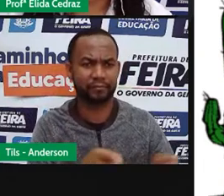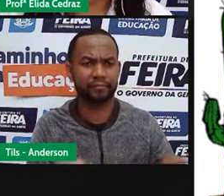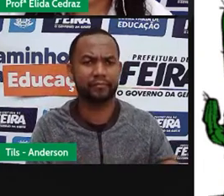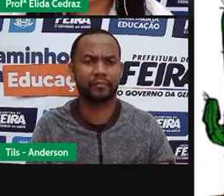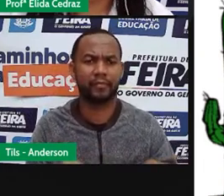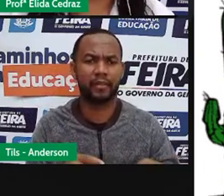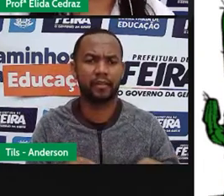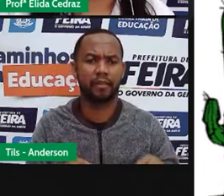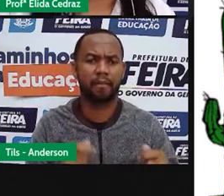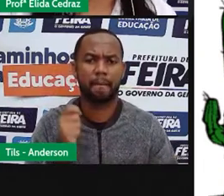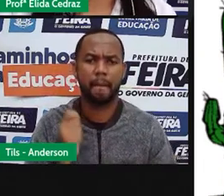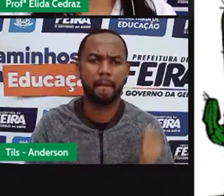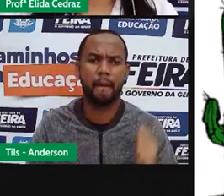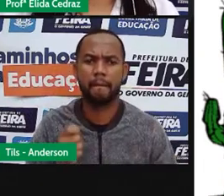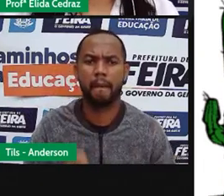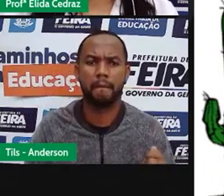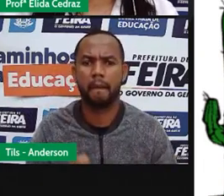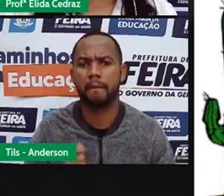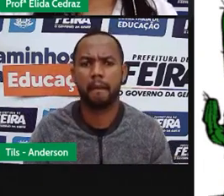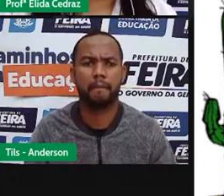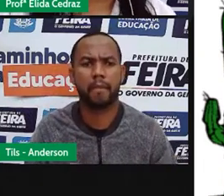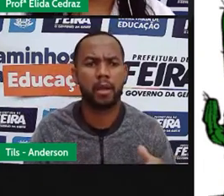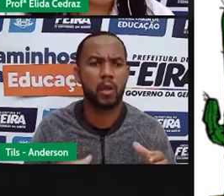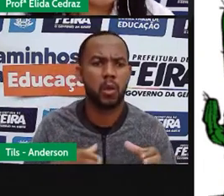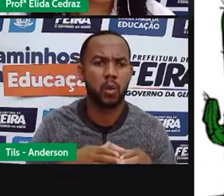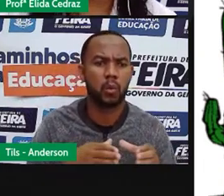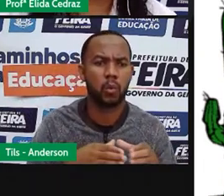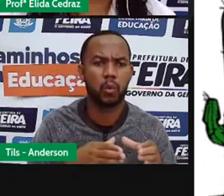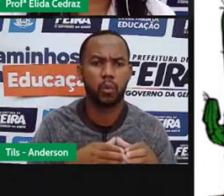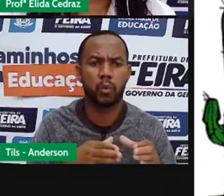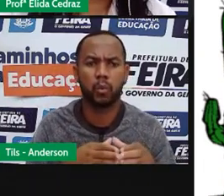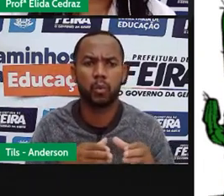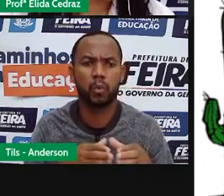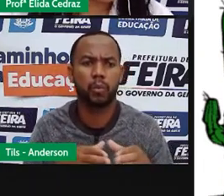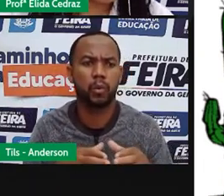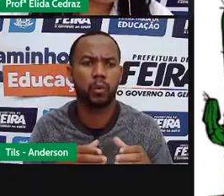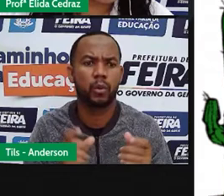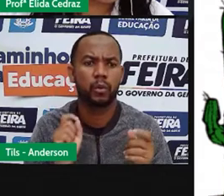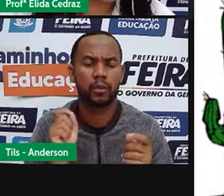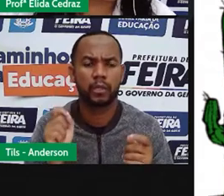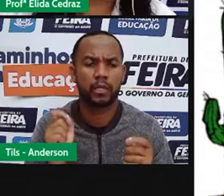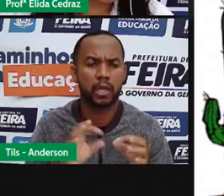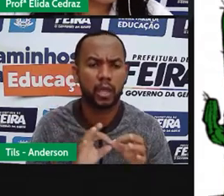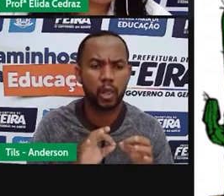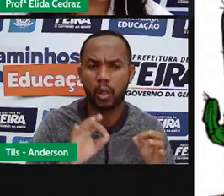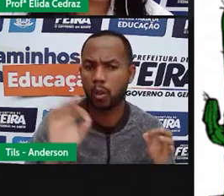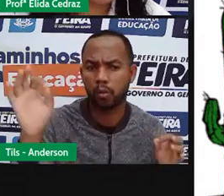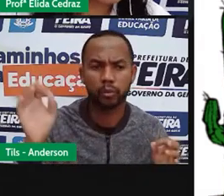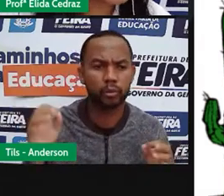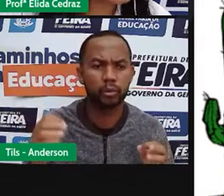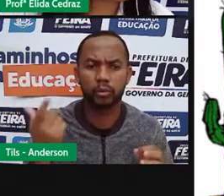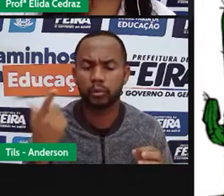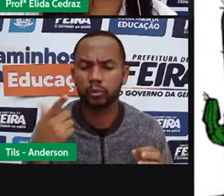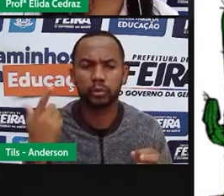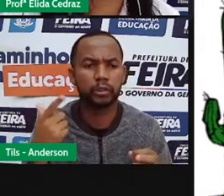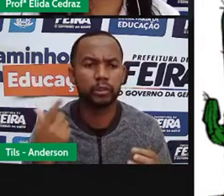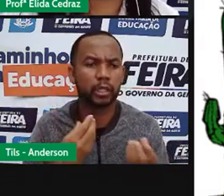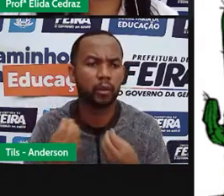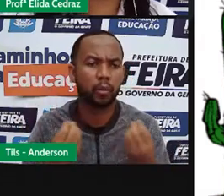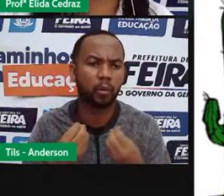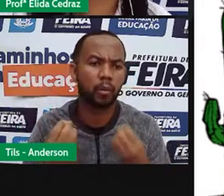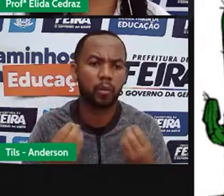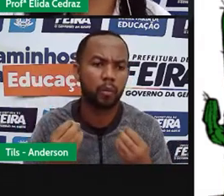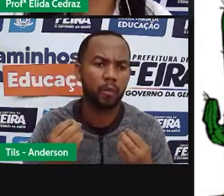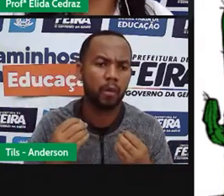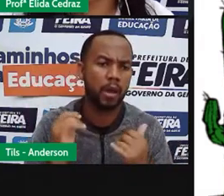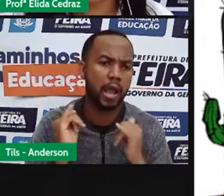tambores. As populações eram muito distantes, não tinham uma forma de levar